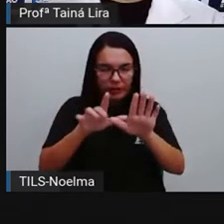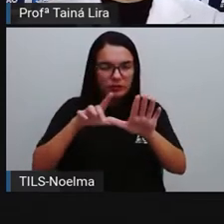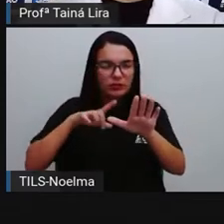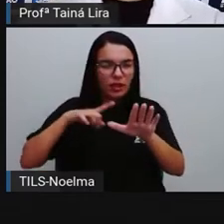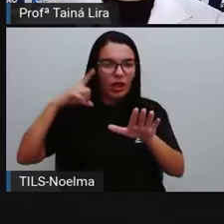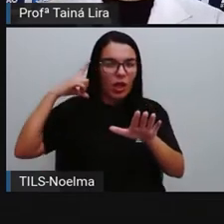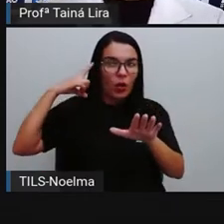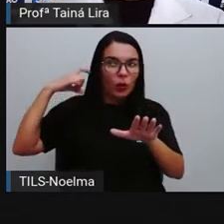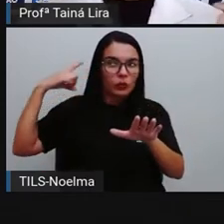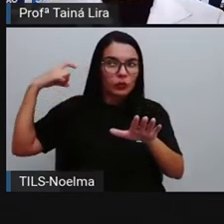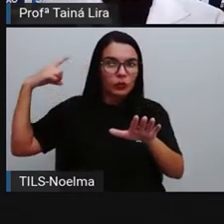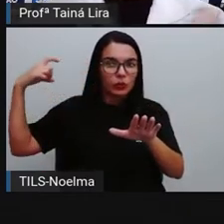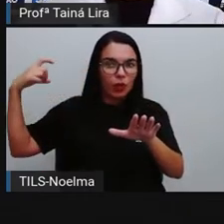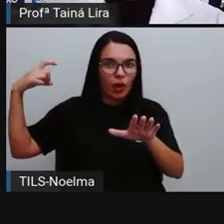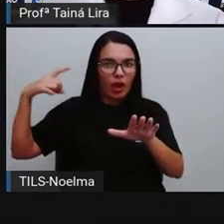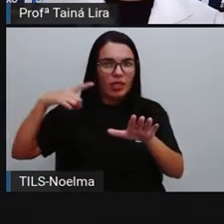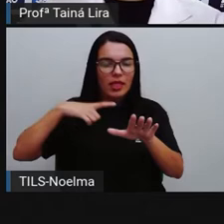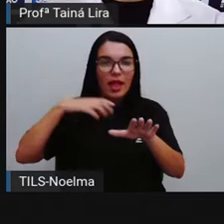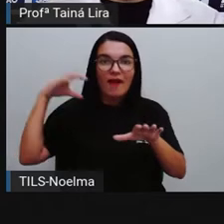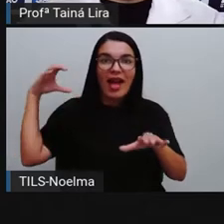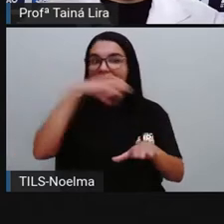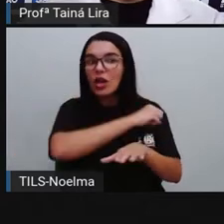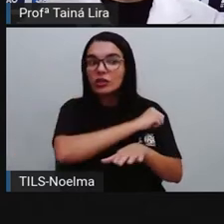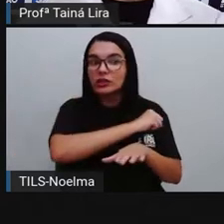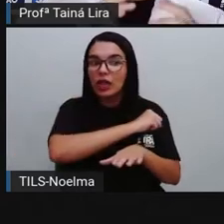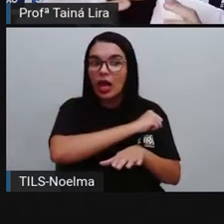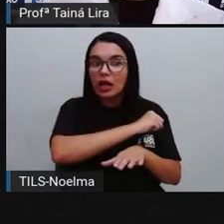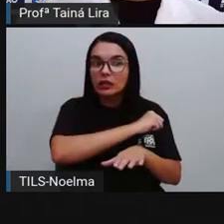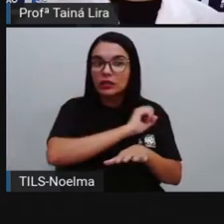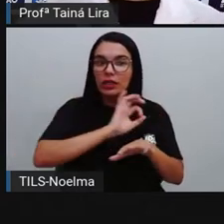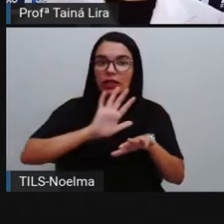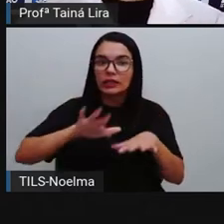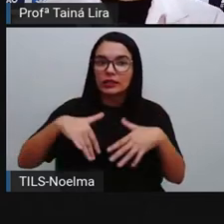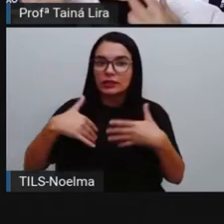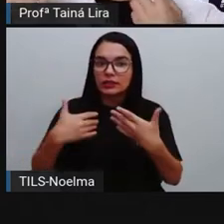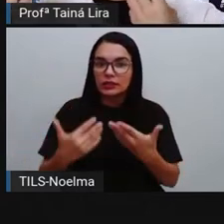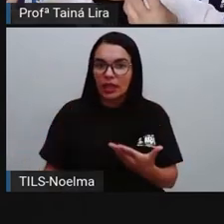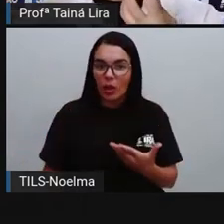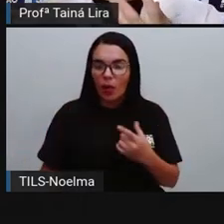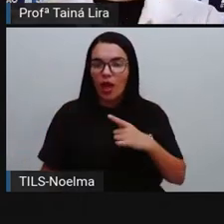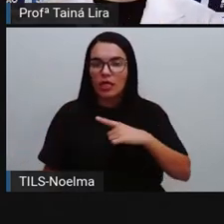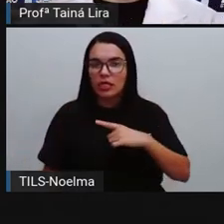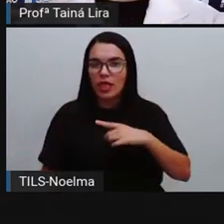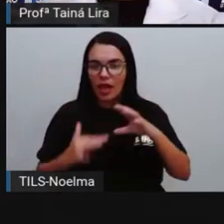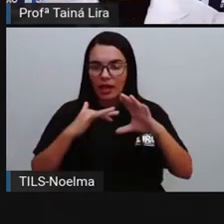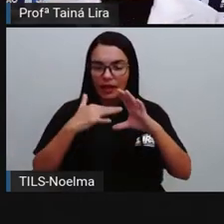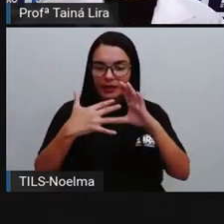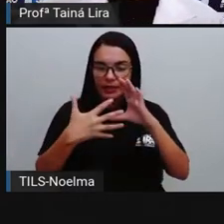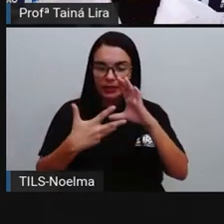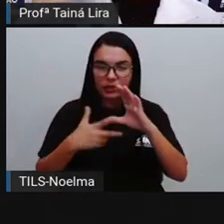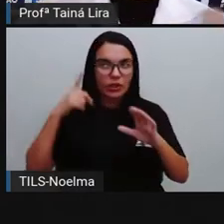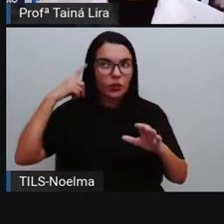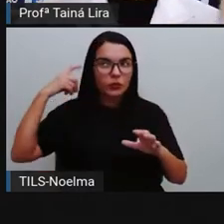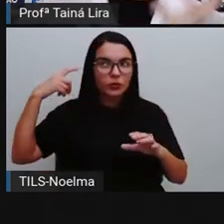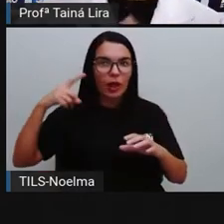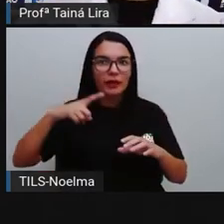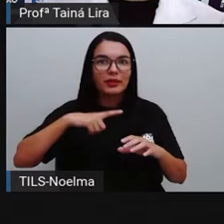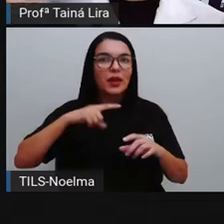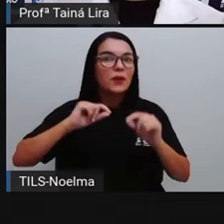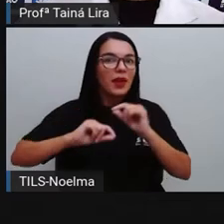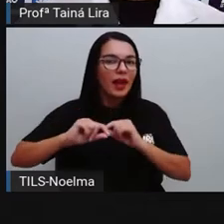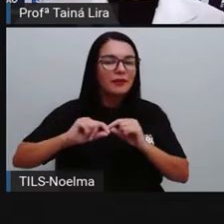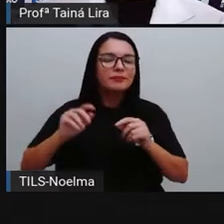tá? E esse som tem velocidade. Então, uma das características do som é que ele tem velocidade,